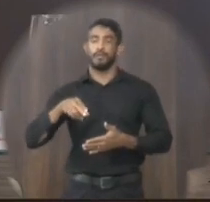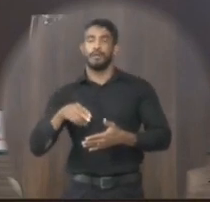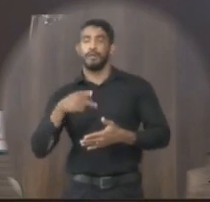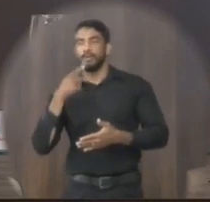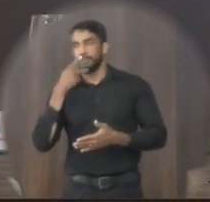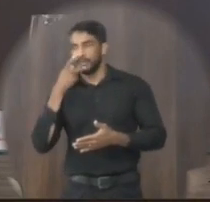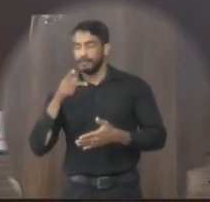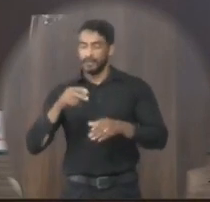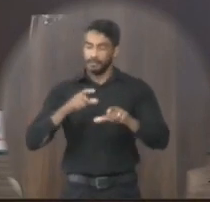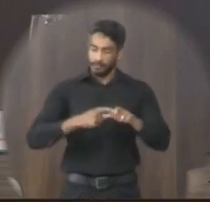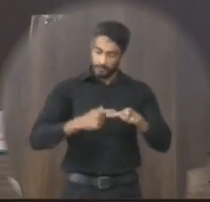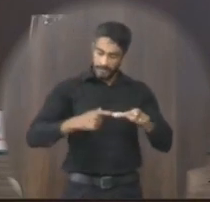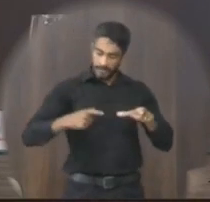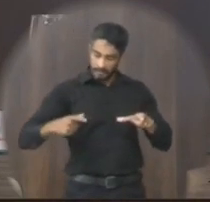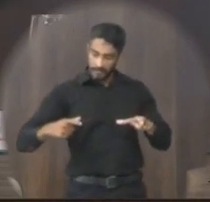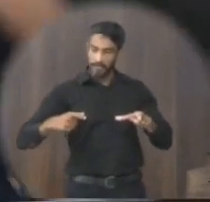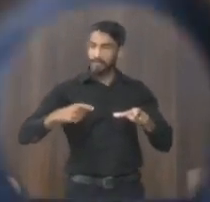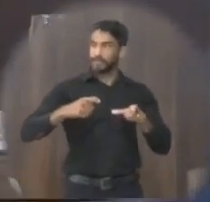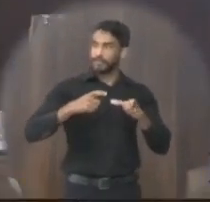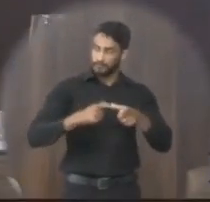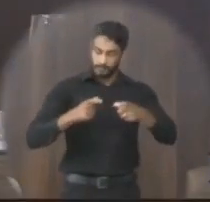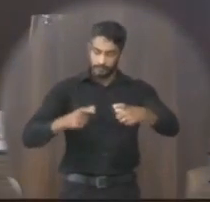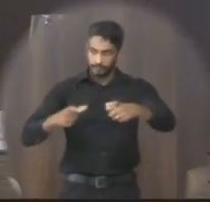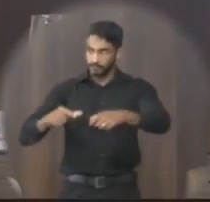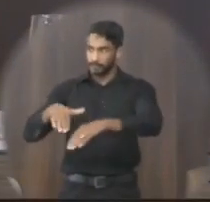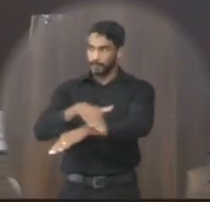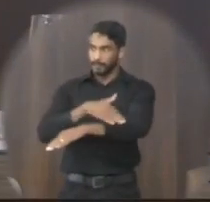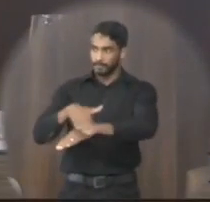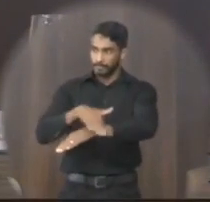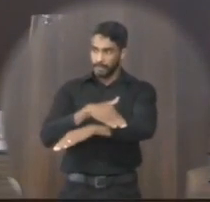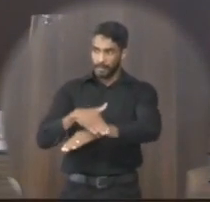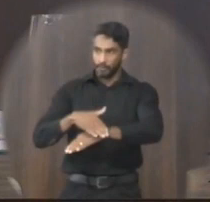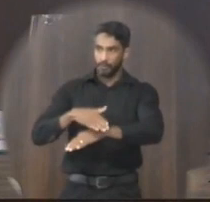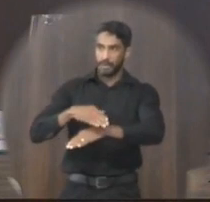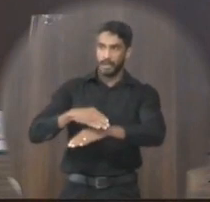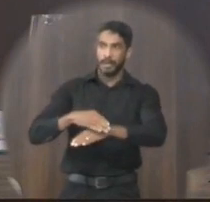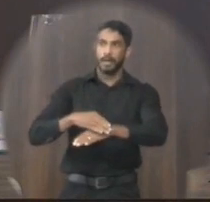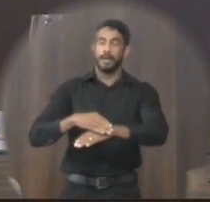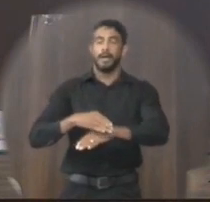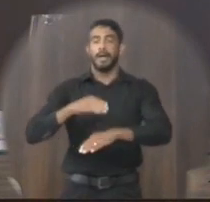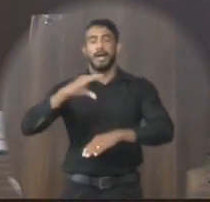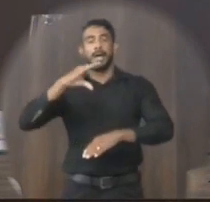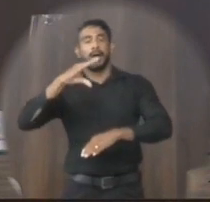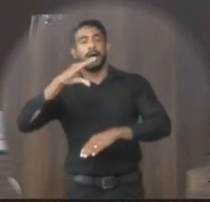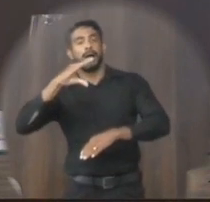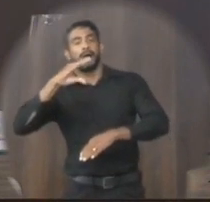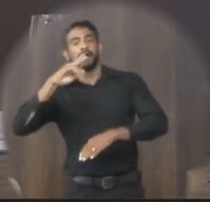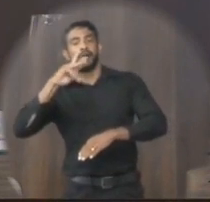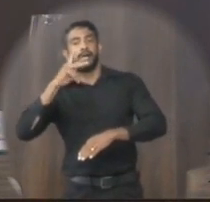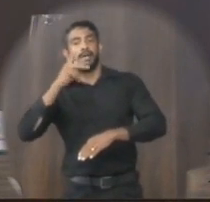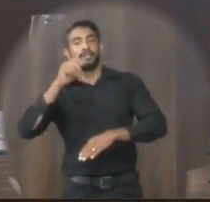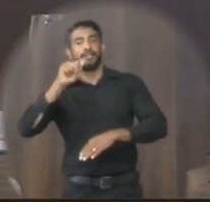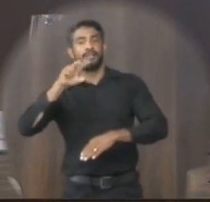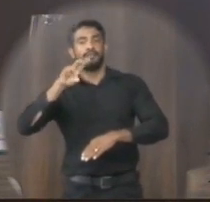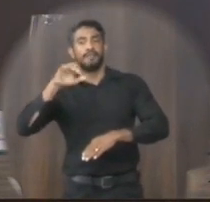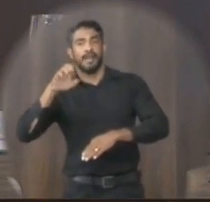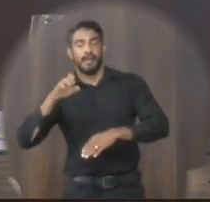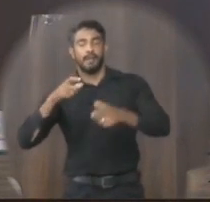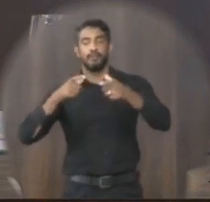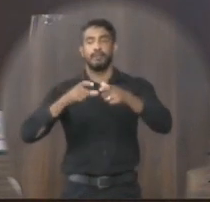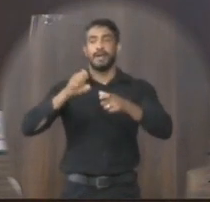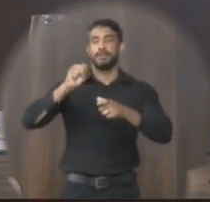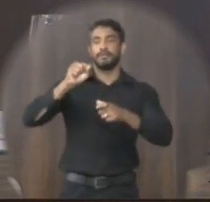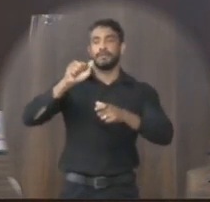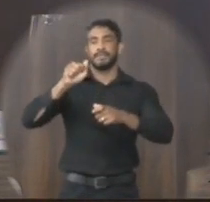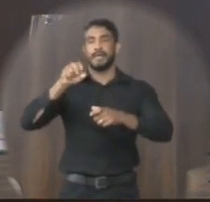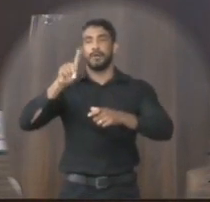pavimentação de bloquete da rua Xavier no bairro Saudade a solicitação proposta vem no